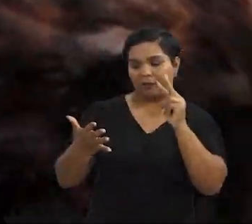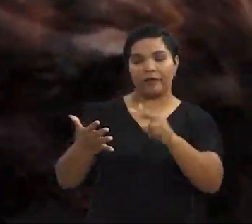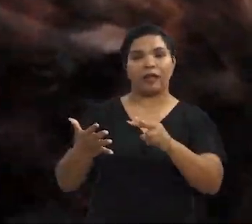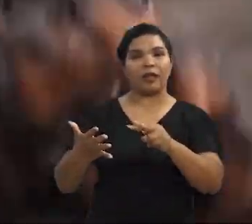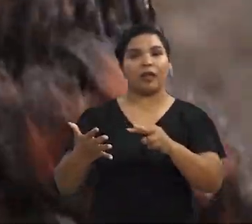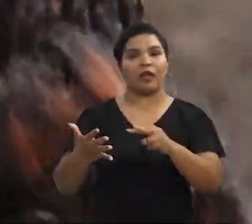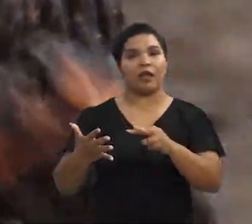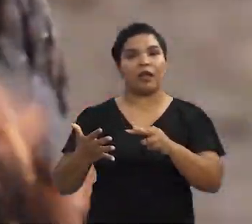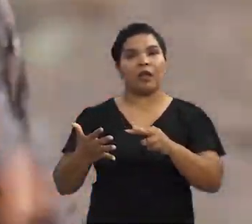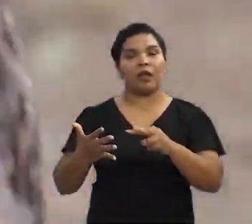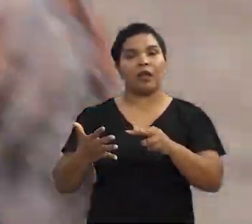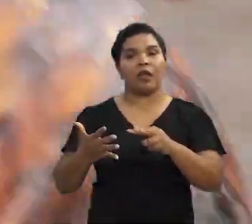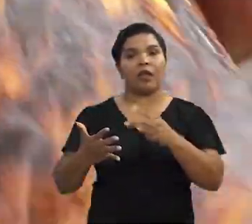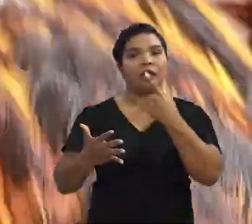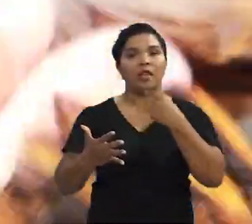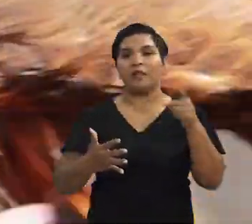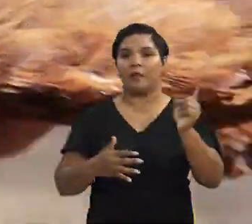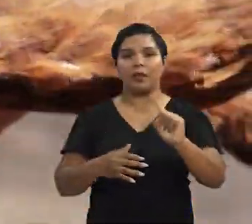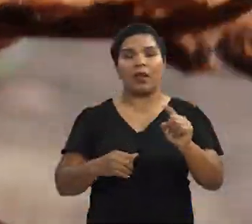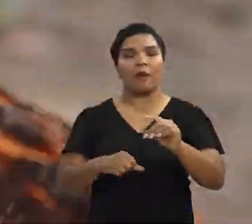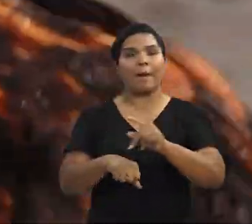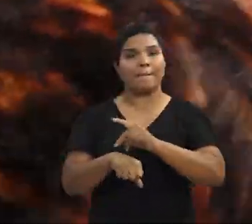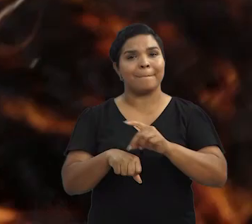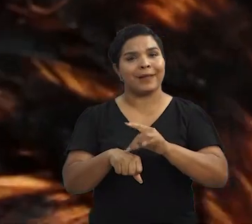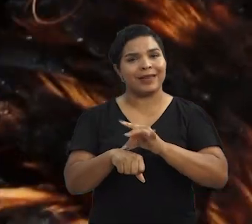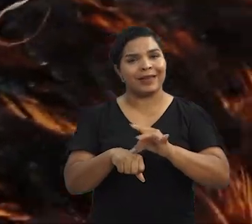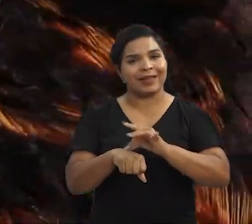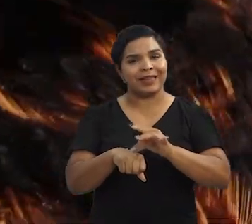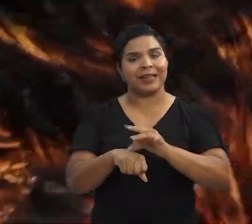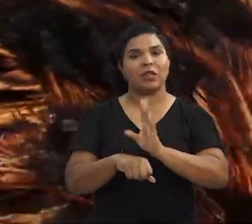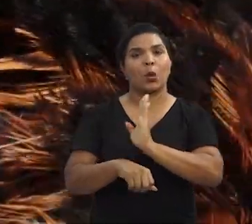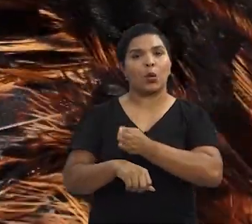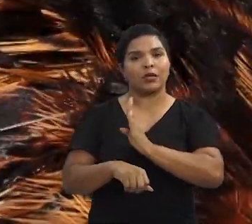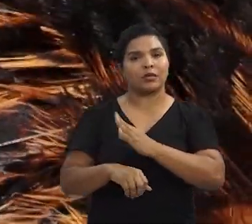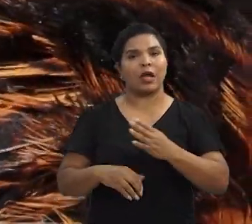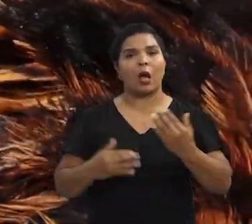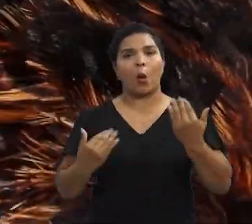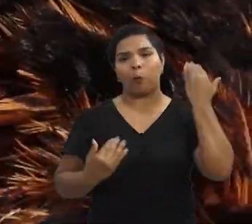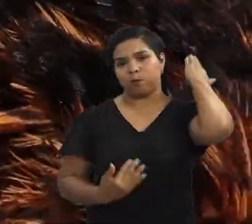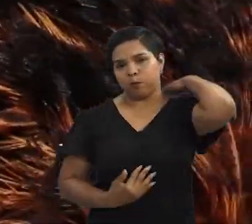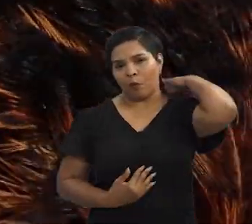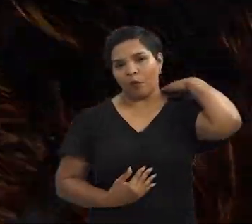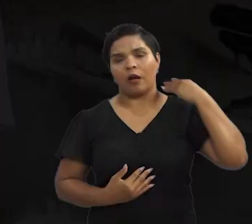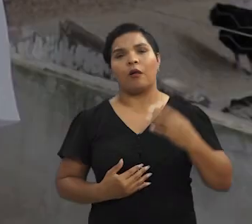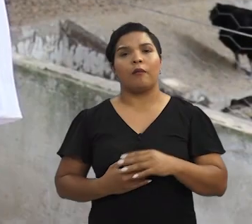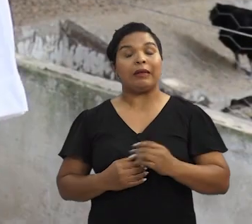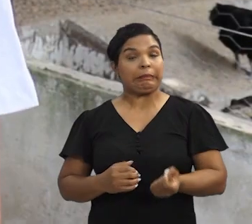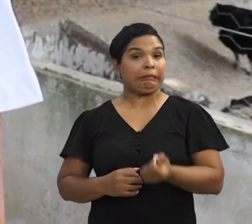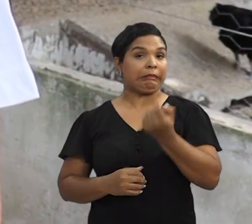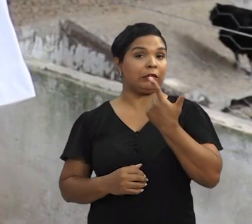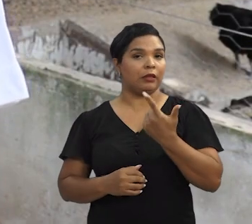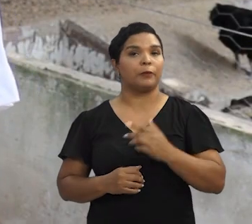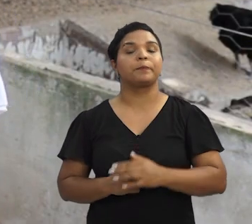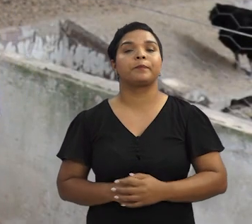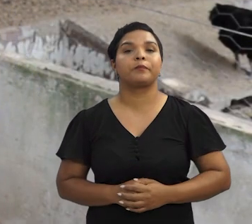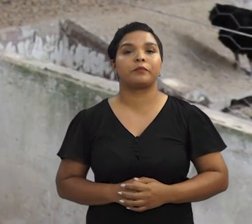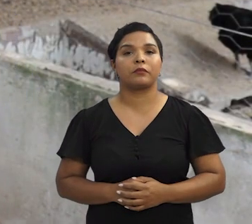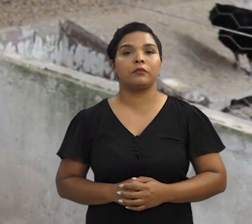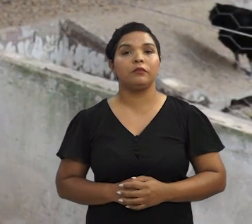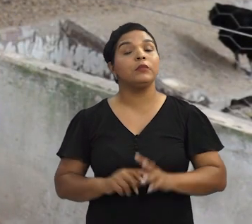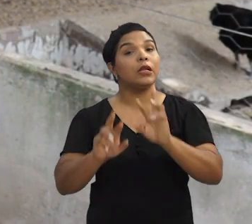enegrecida. Porque não é vermelha, ela é negra. As vísceras são negras. Coração, pulmão, fígado, é muito estranho.